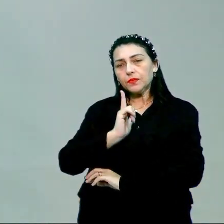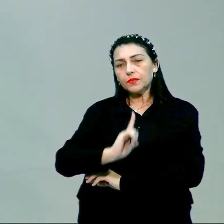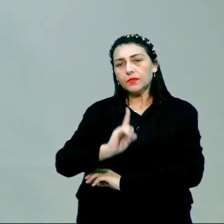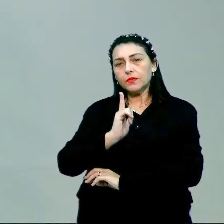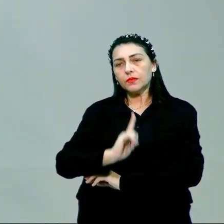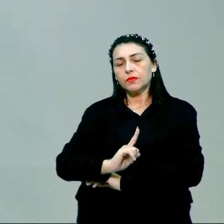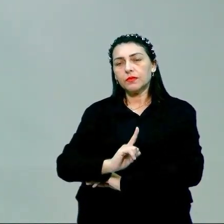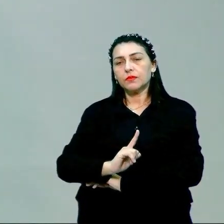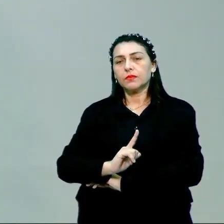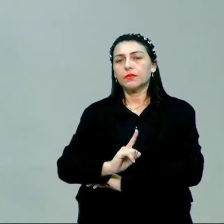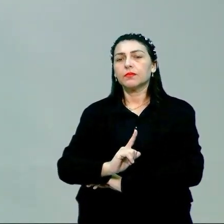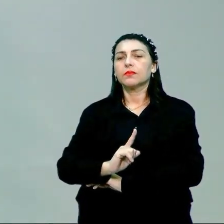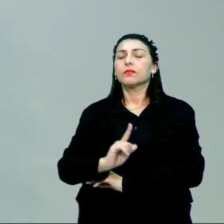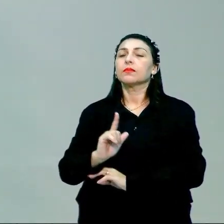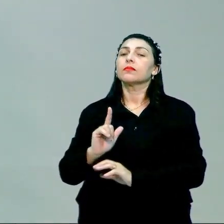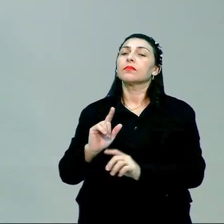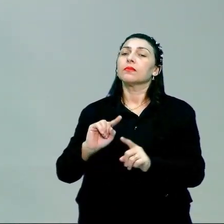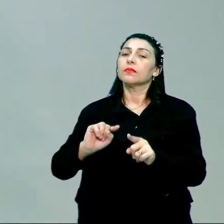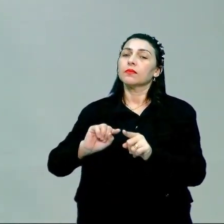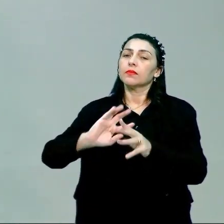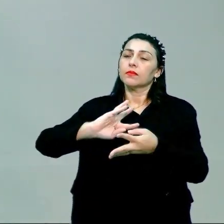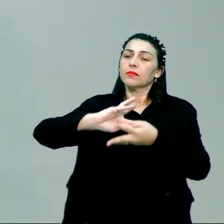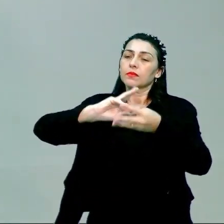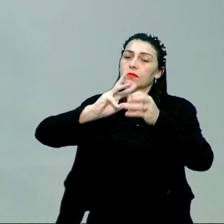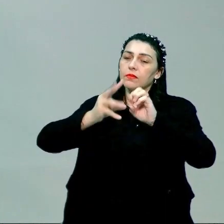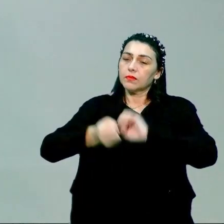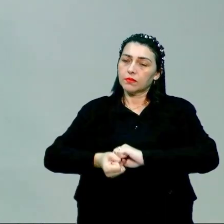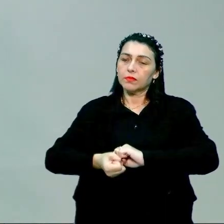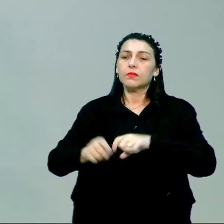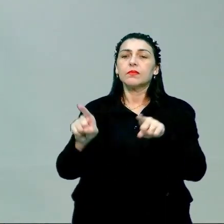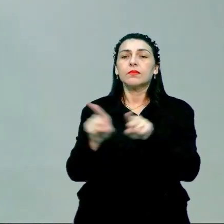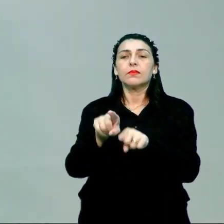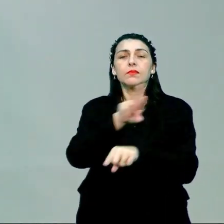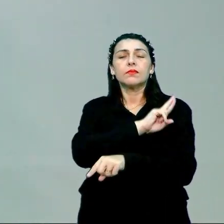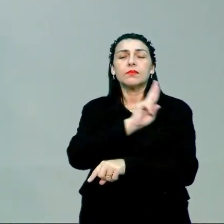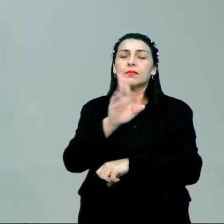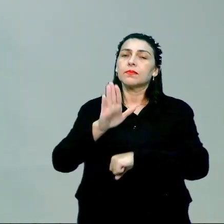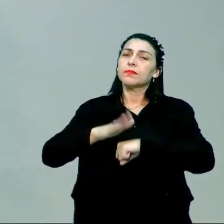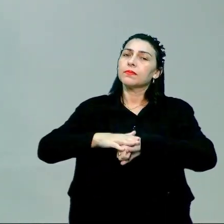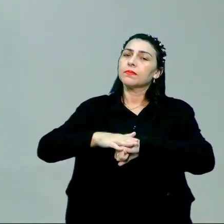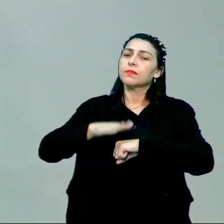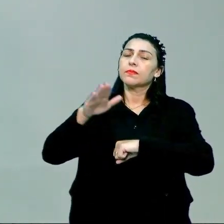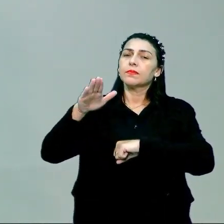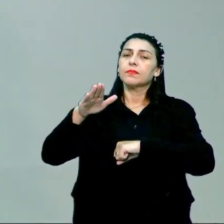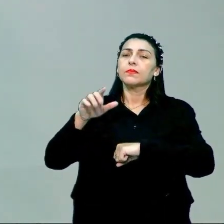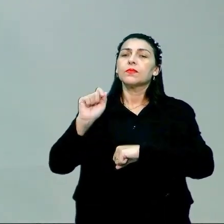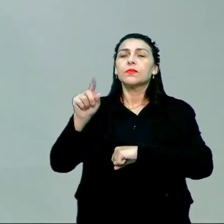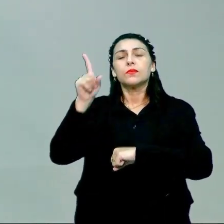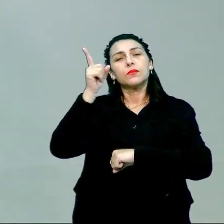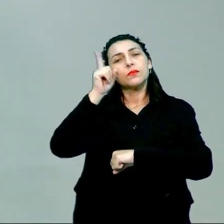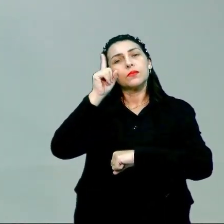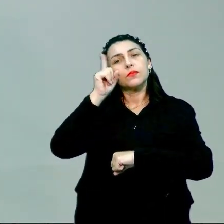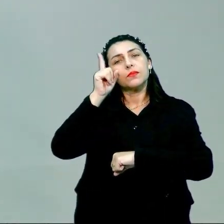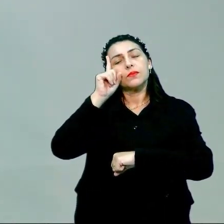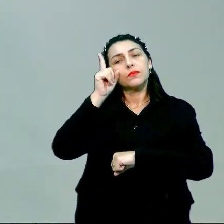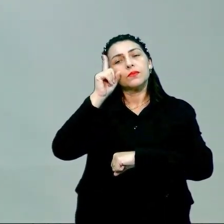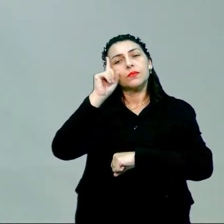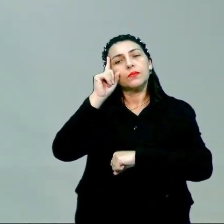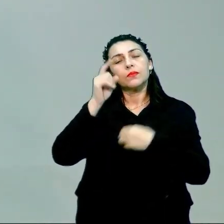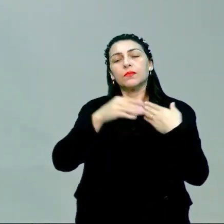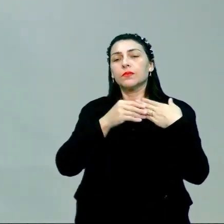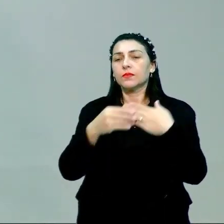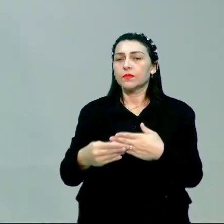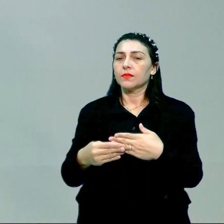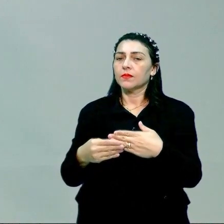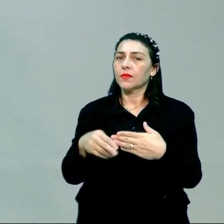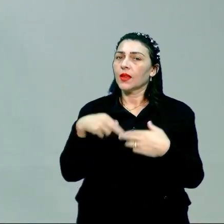nas artes plásticas, representam bem mais o dia a dia, ou trazem